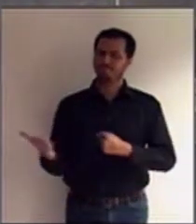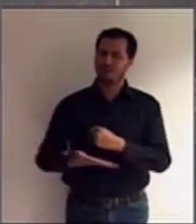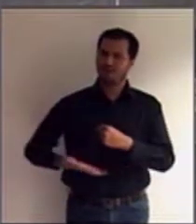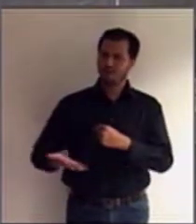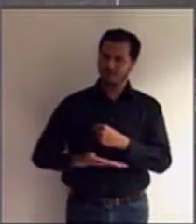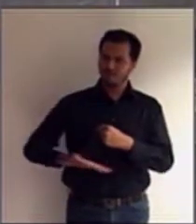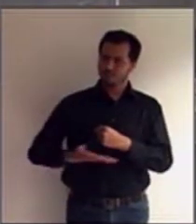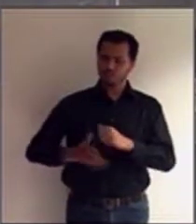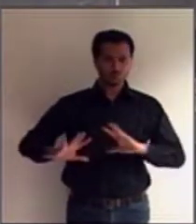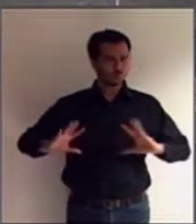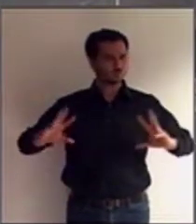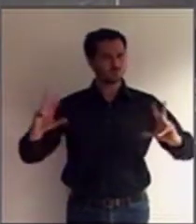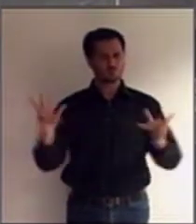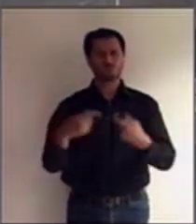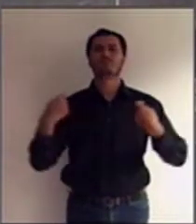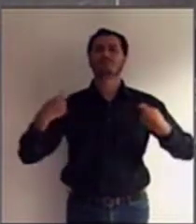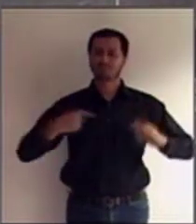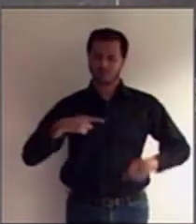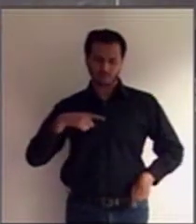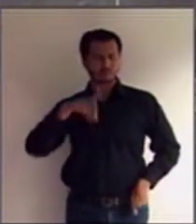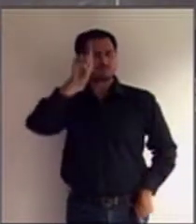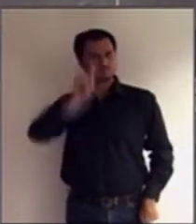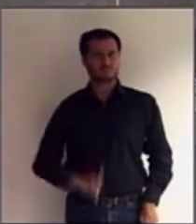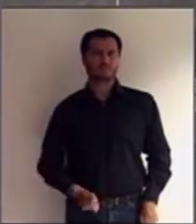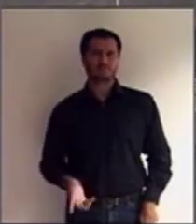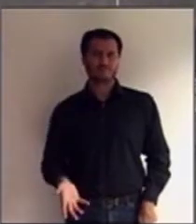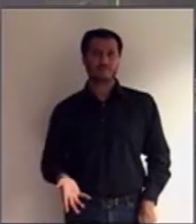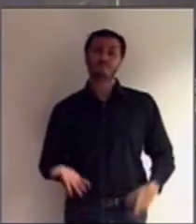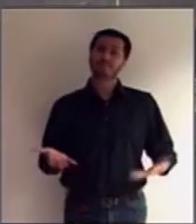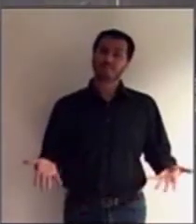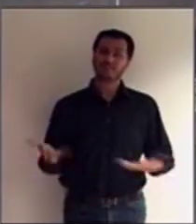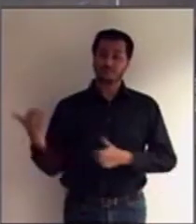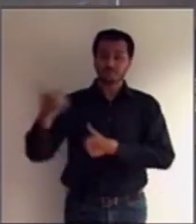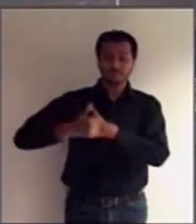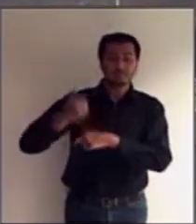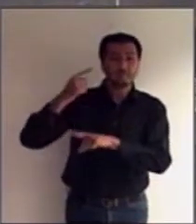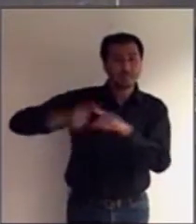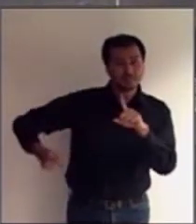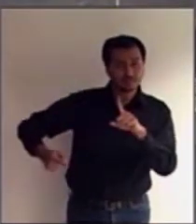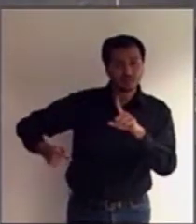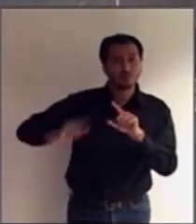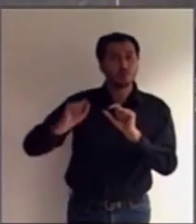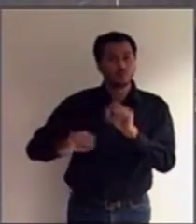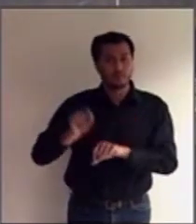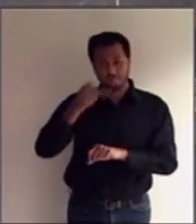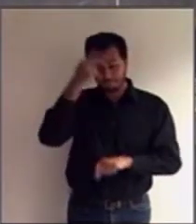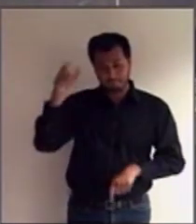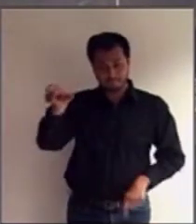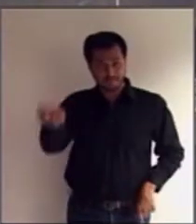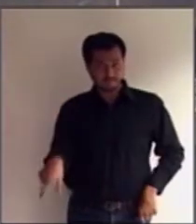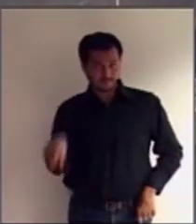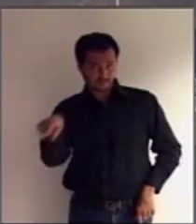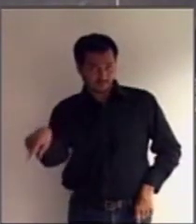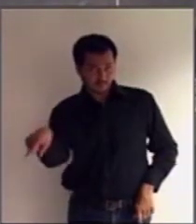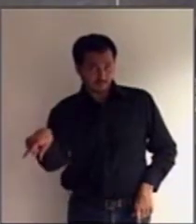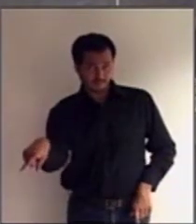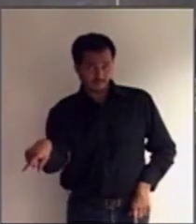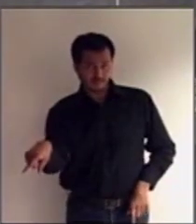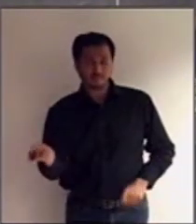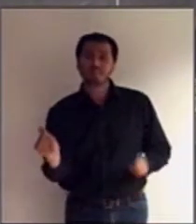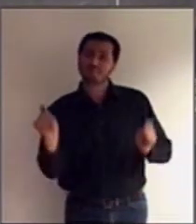todos têm o direito de exercê-lo. No caso da interdição parcial, a própria pessoa interditada